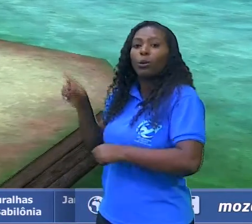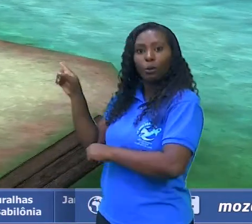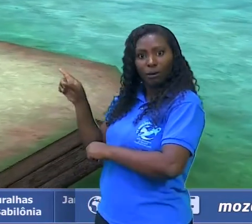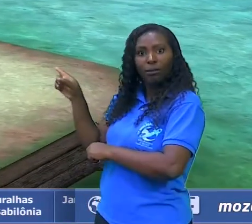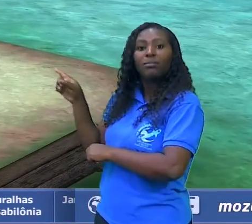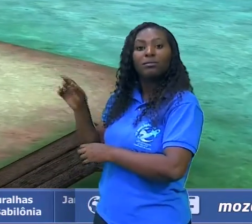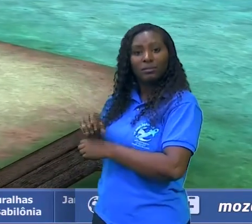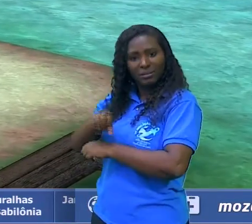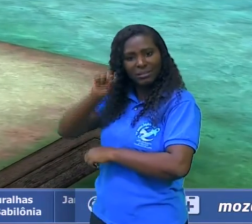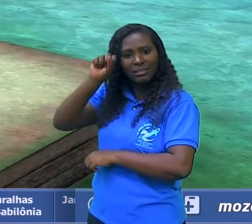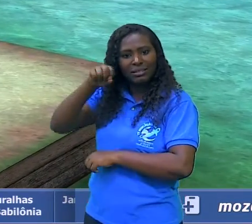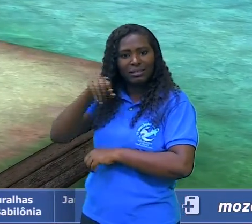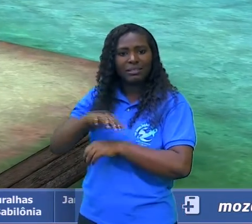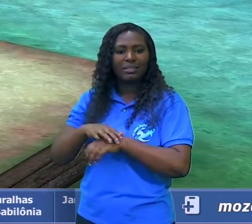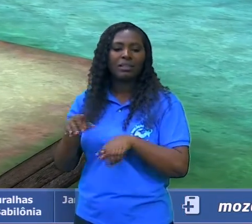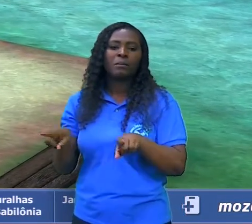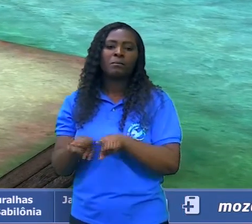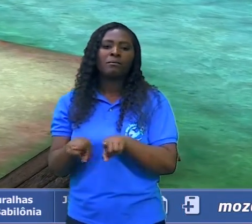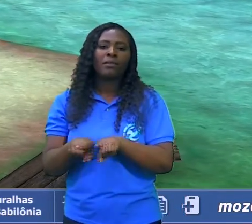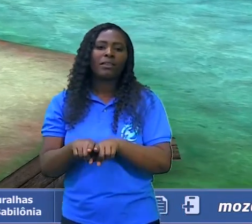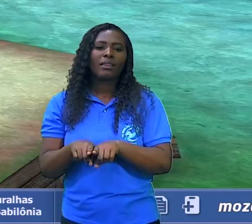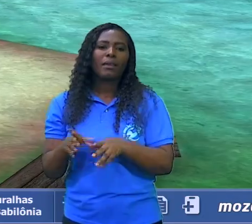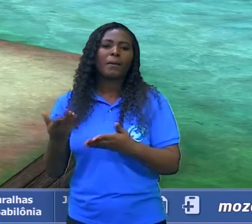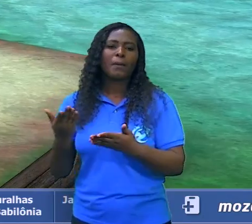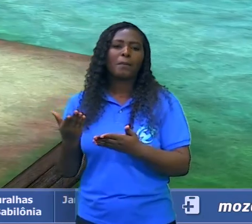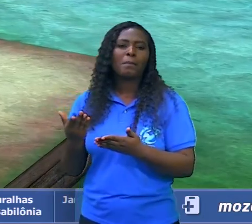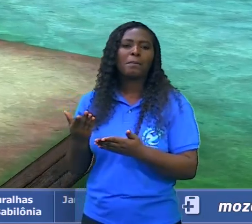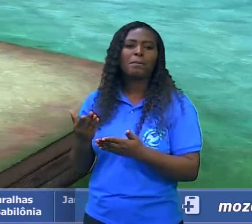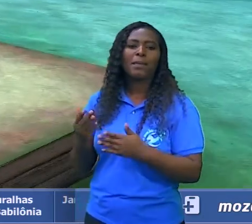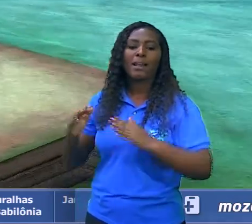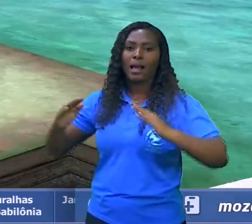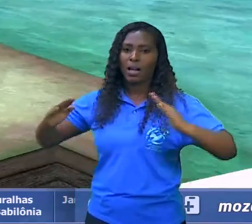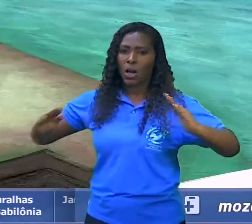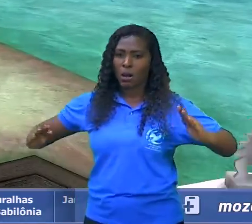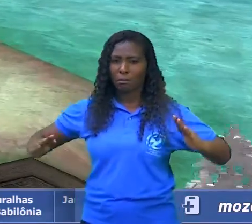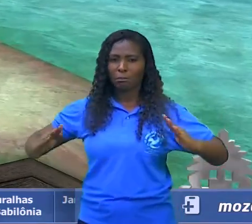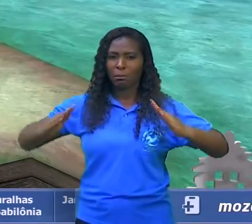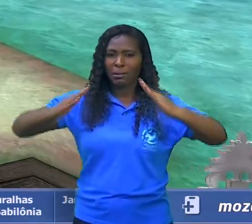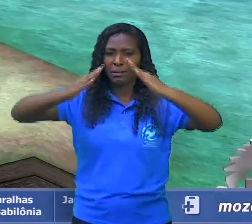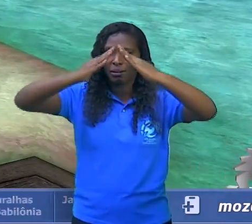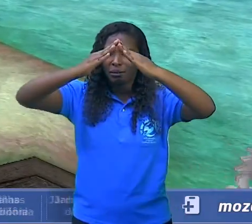Nós temos a pirâmide no fundo, Rhodes,